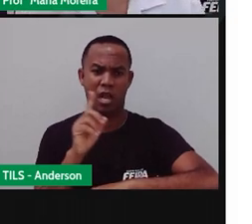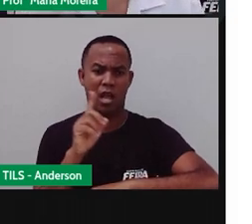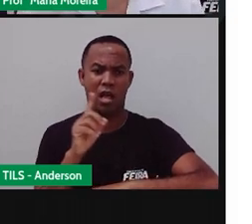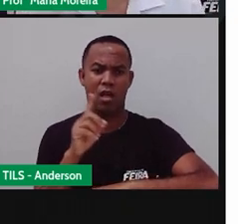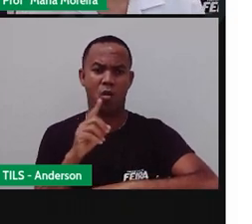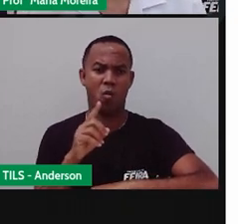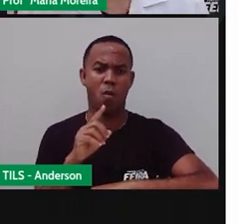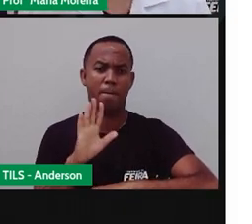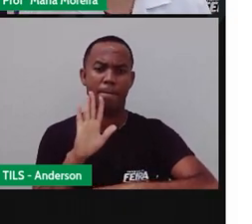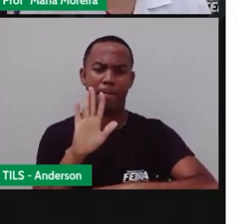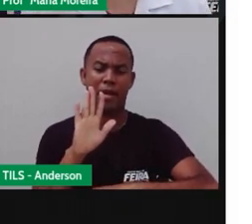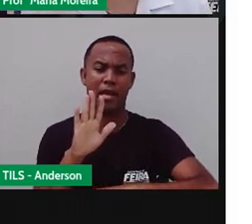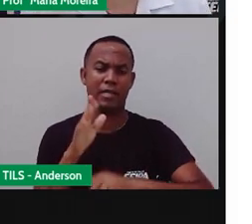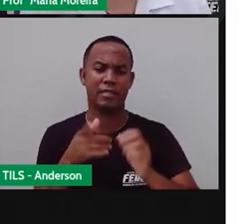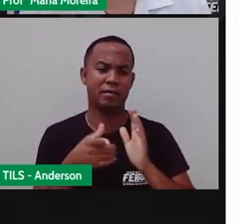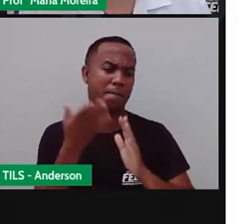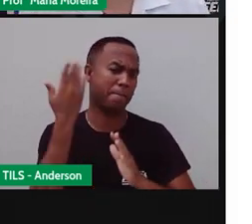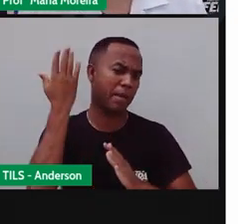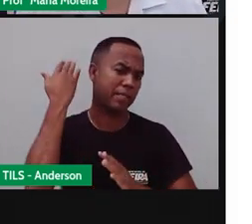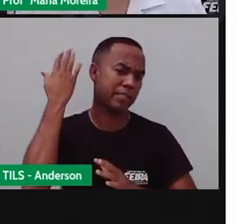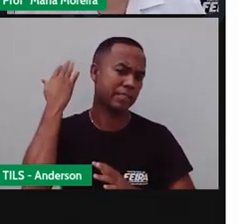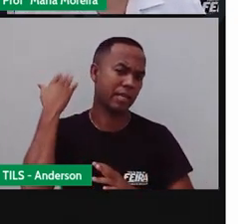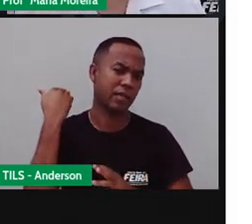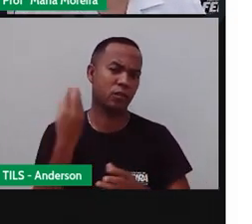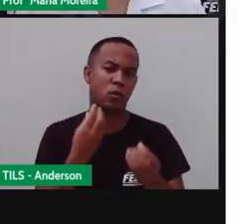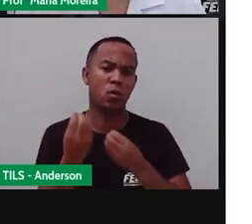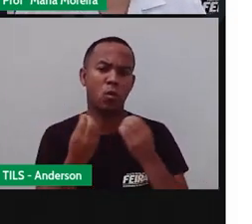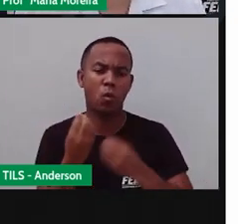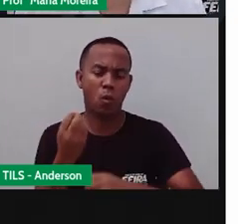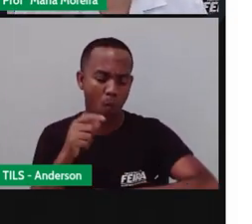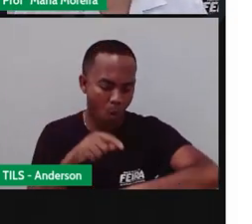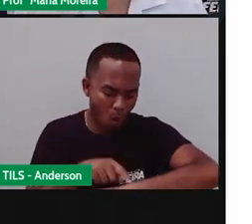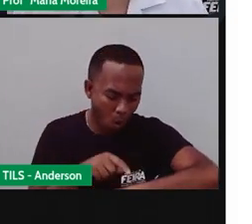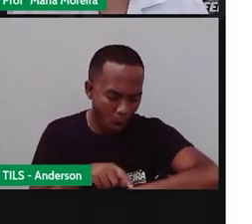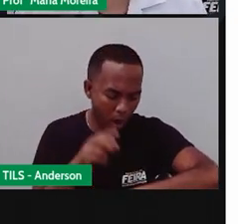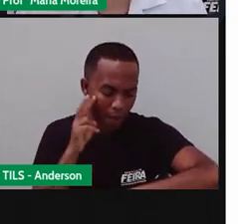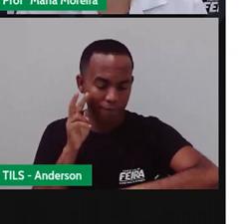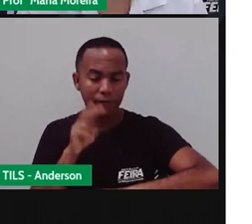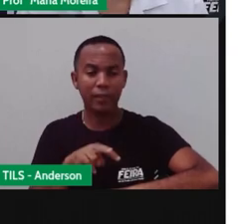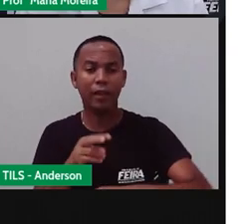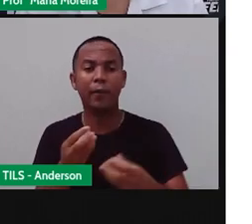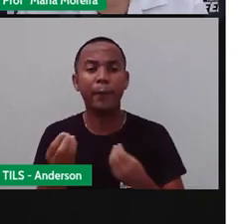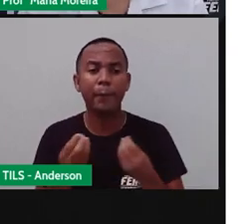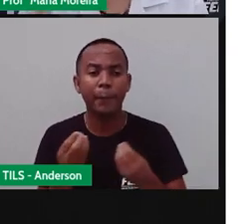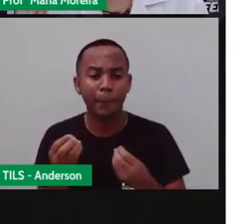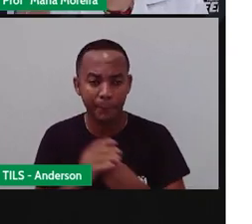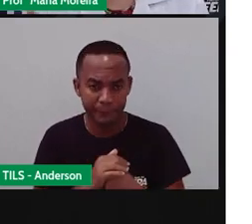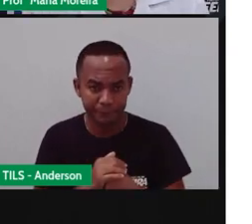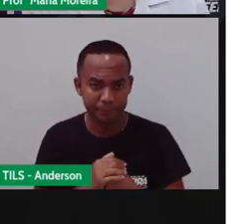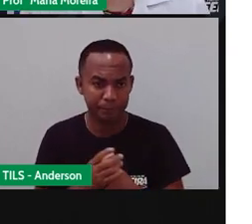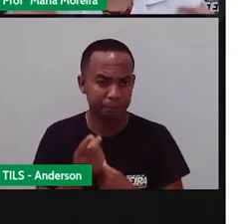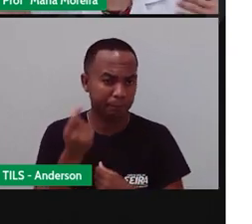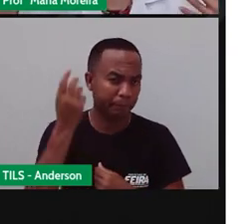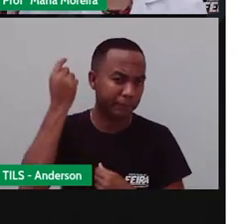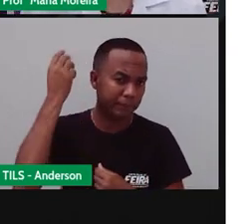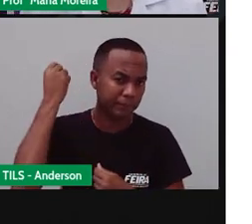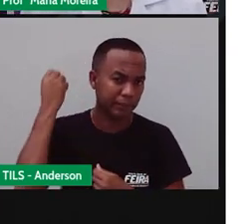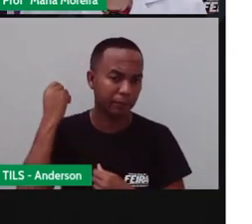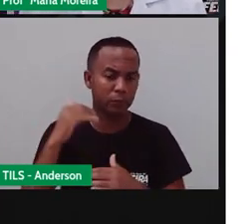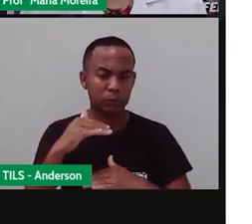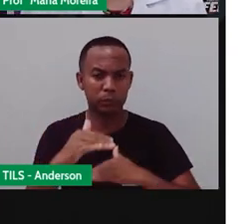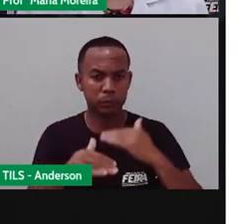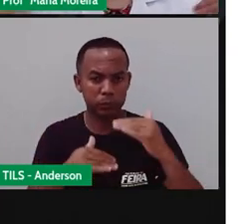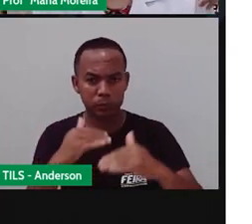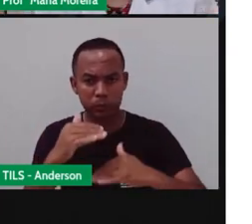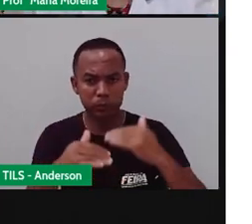mais recente. Antigamente, as formas de medir o tempo eram outras. E com o passar do tempo, assim como tudo,